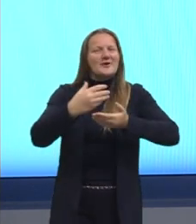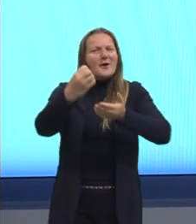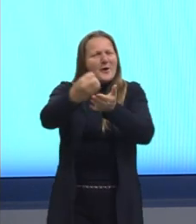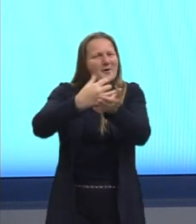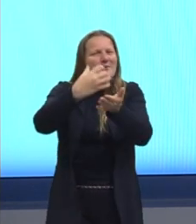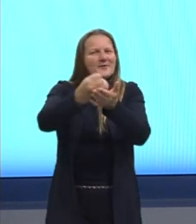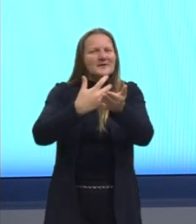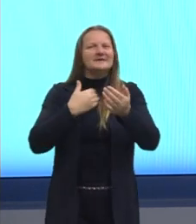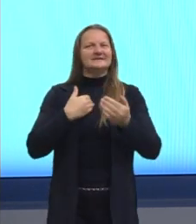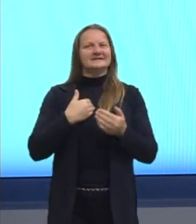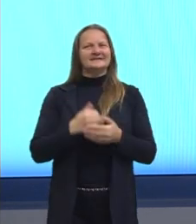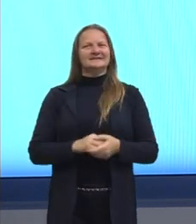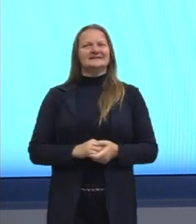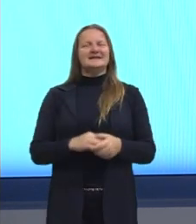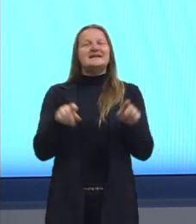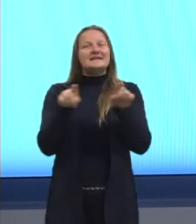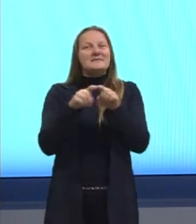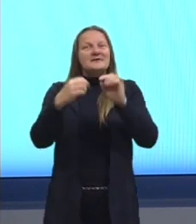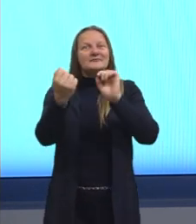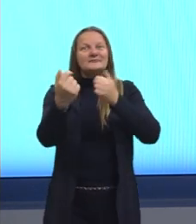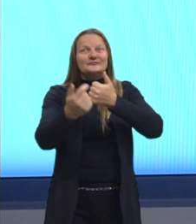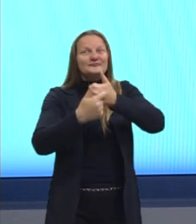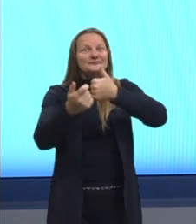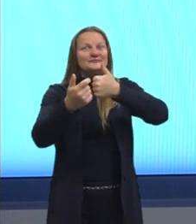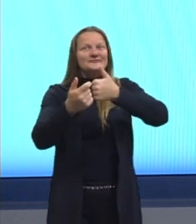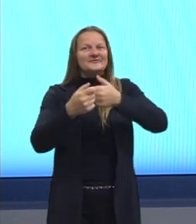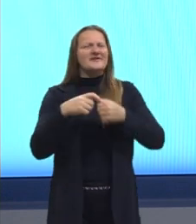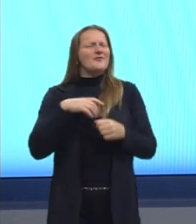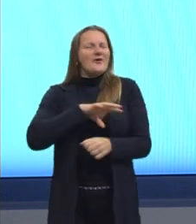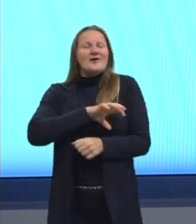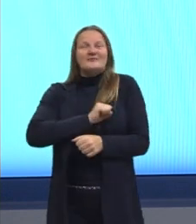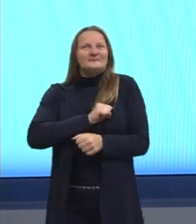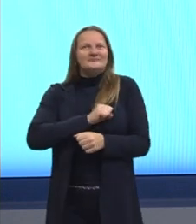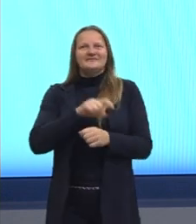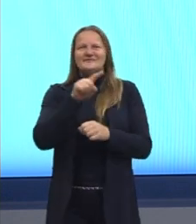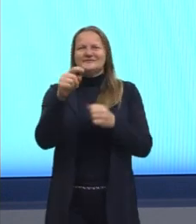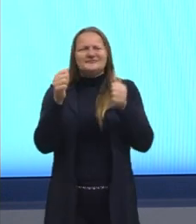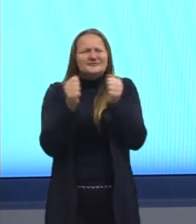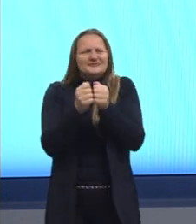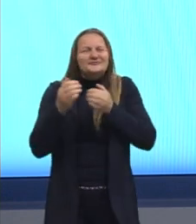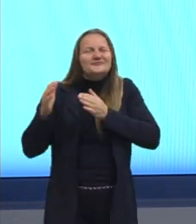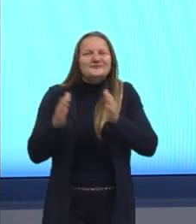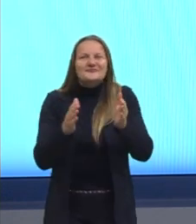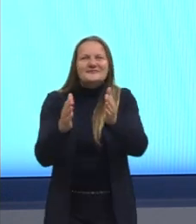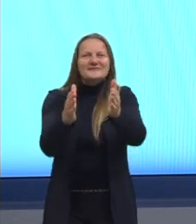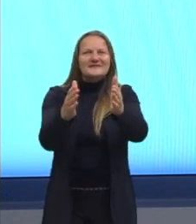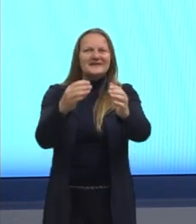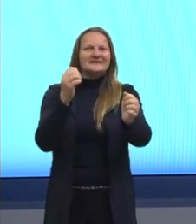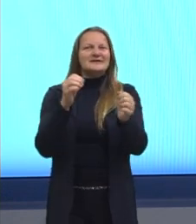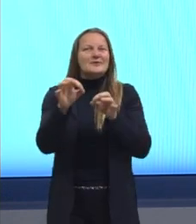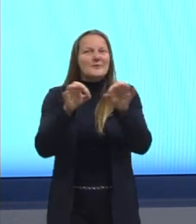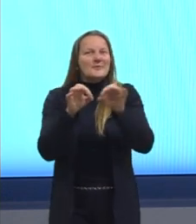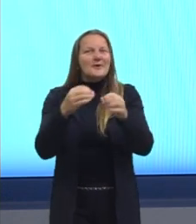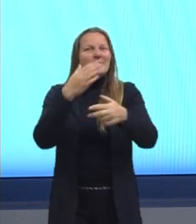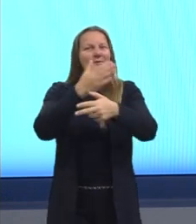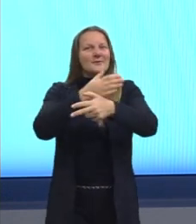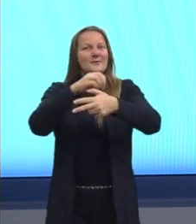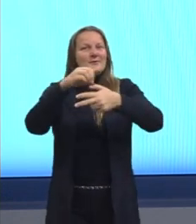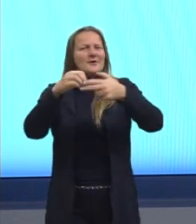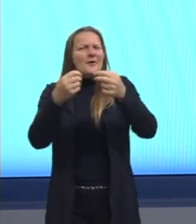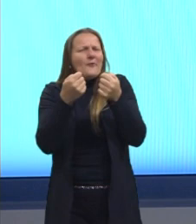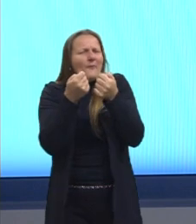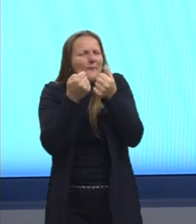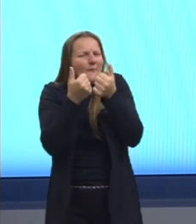mensagem aí para mim, me marcar nos stories. Eu vou adorar acompanhar vocês nessa nossa caminhada aí de projeto, que já está